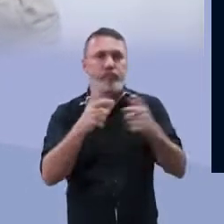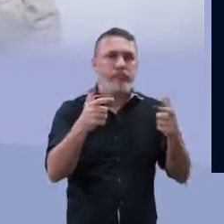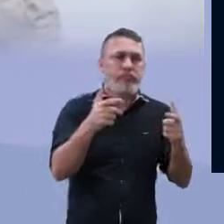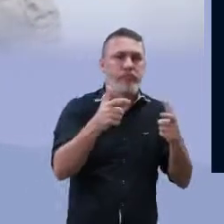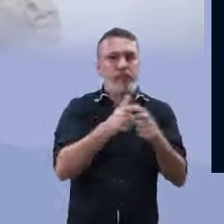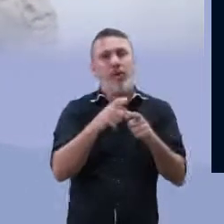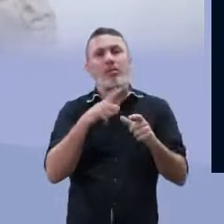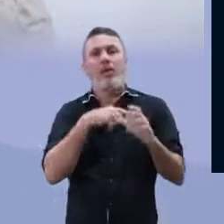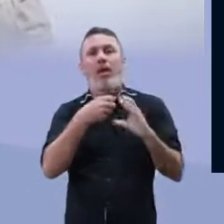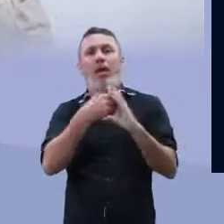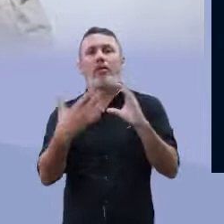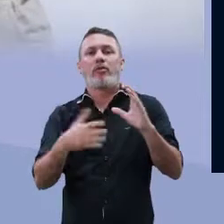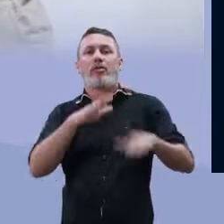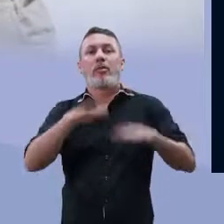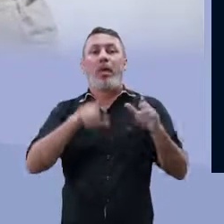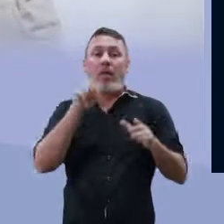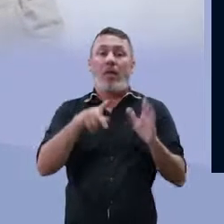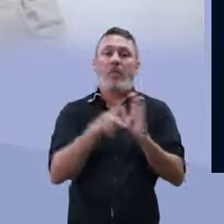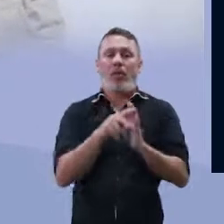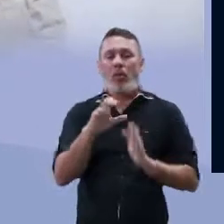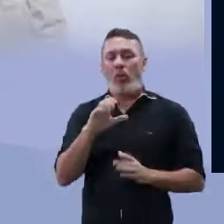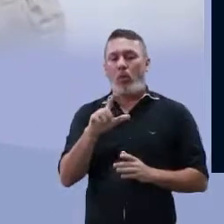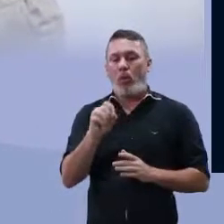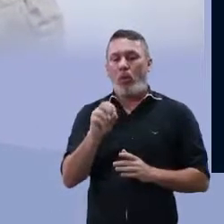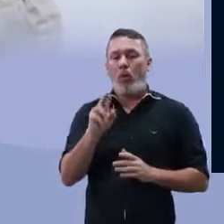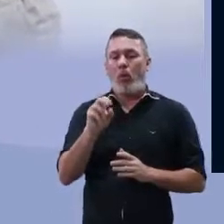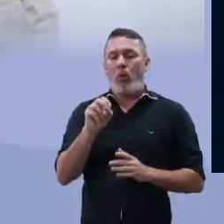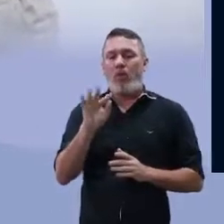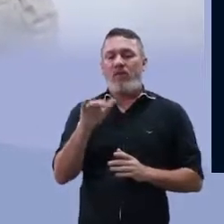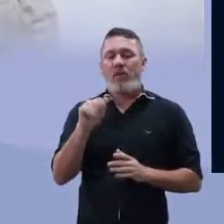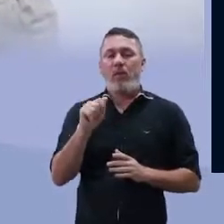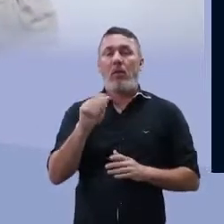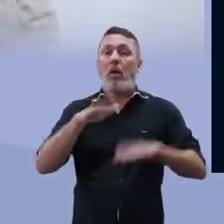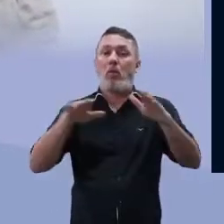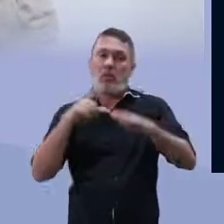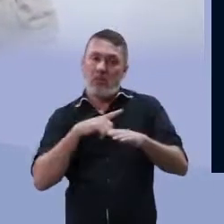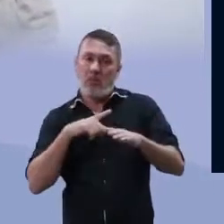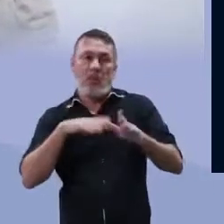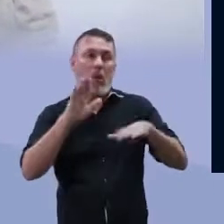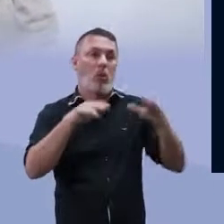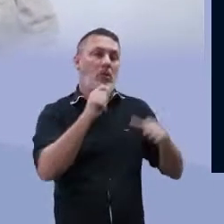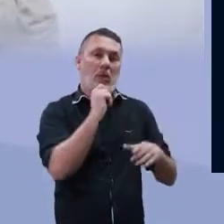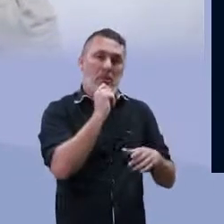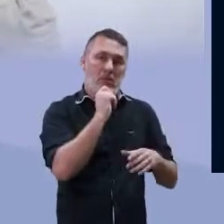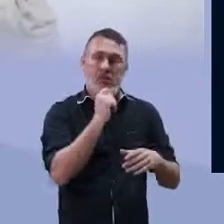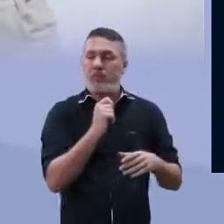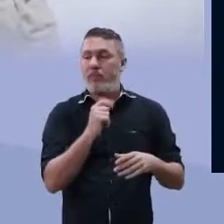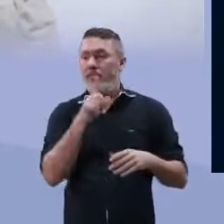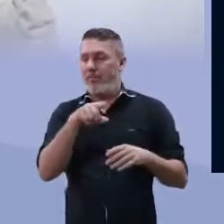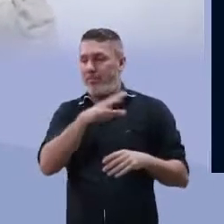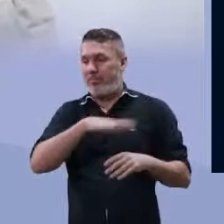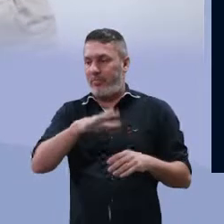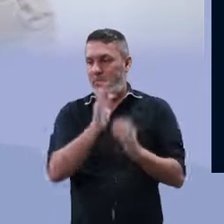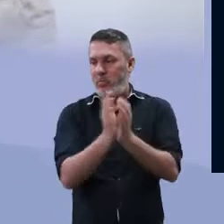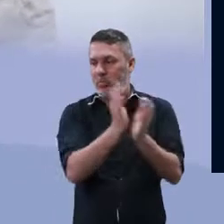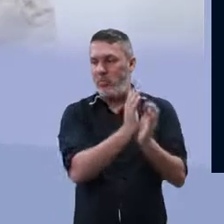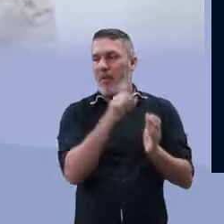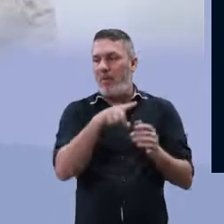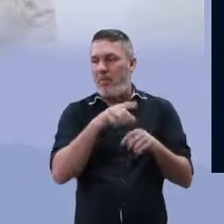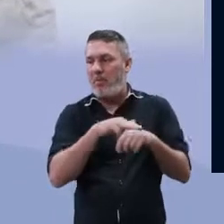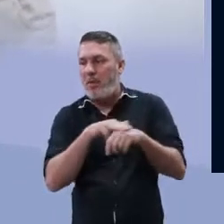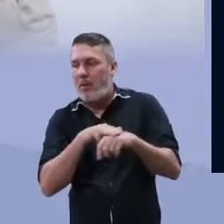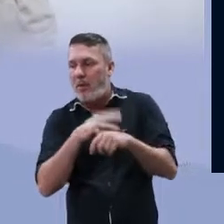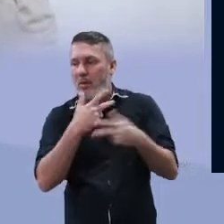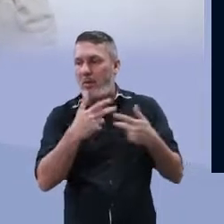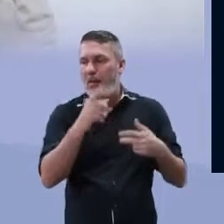delas são caracterizadas por não terem clorofila. vão ter zoas que fazem parte aí, são